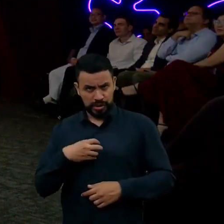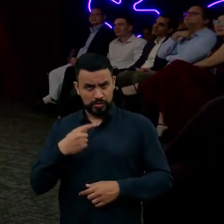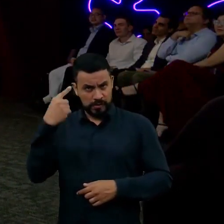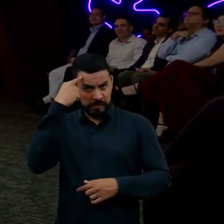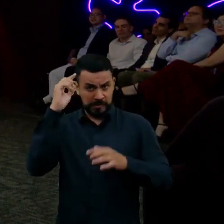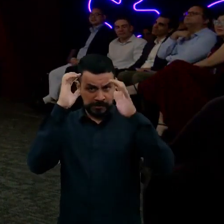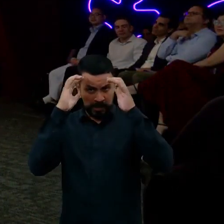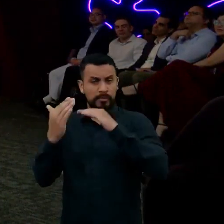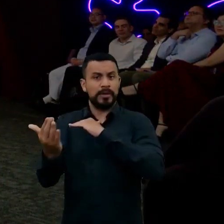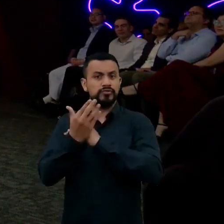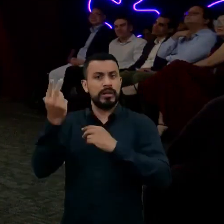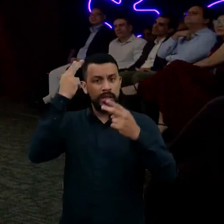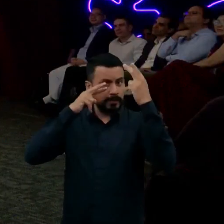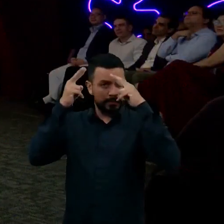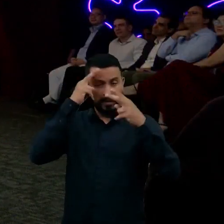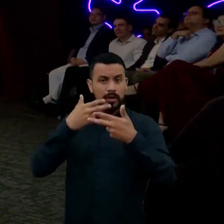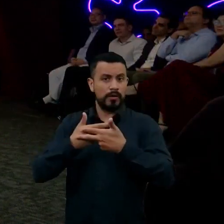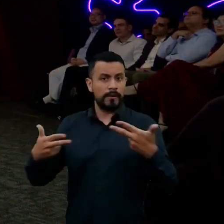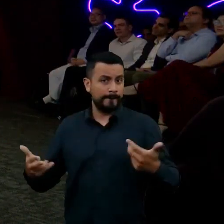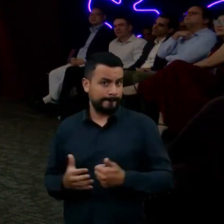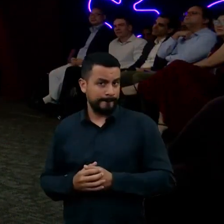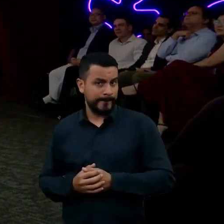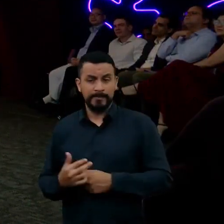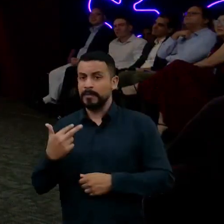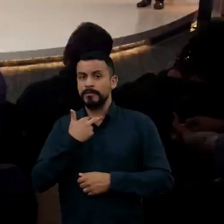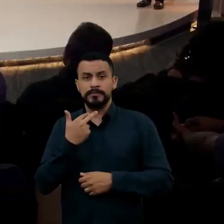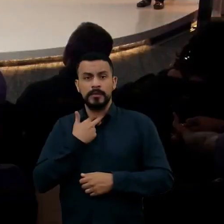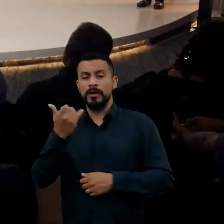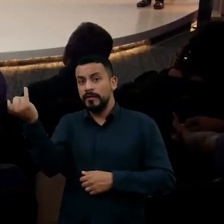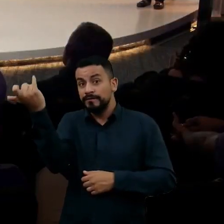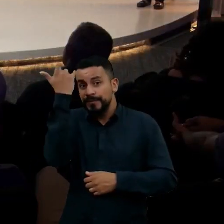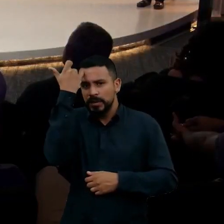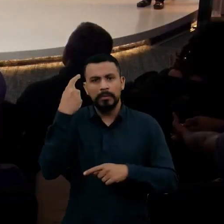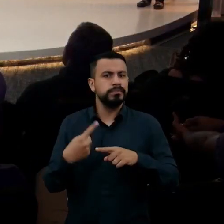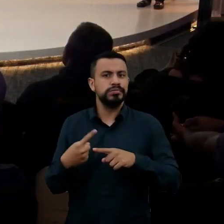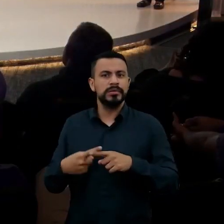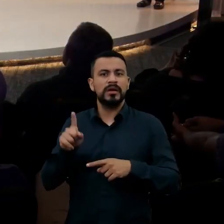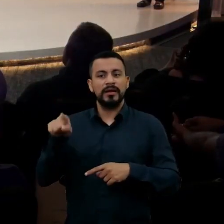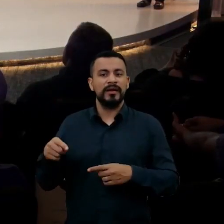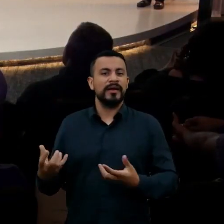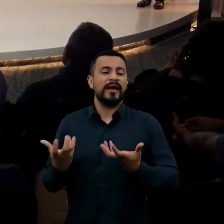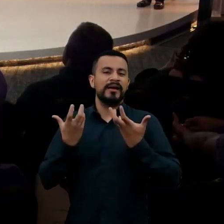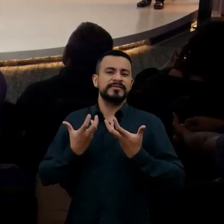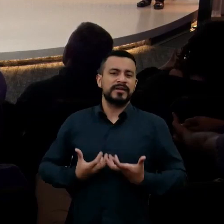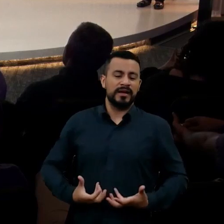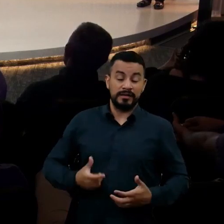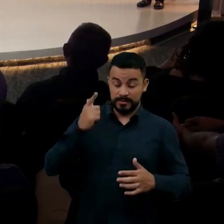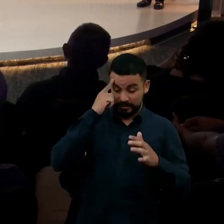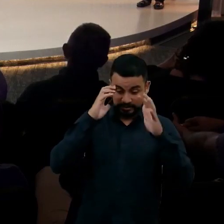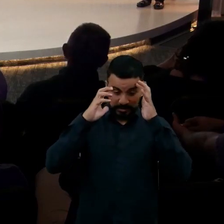E aí, não podemos abusar destes mecanismos porque eles estão muito cansativos para o cérebro. Temos que ser